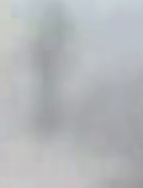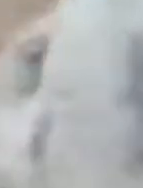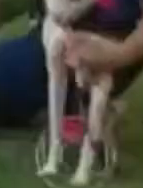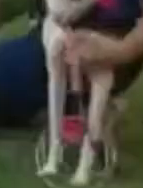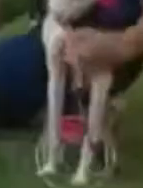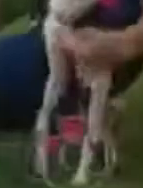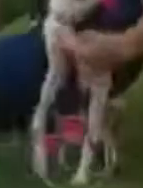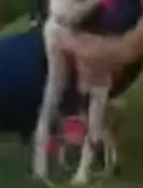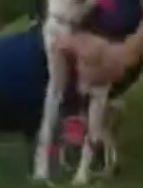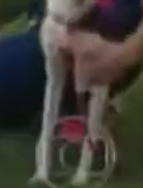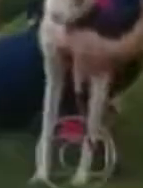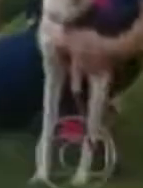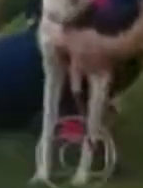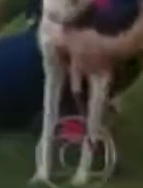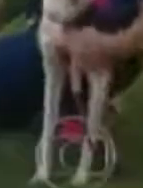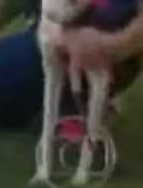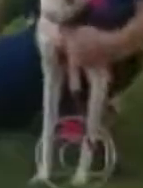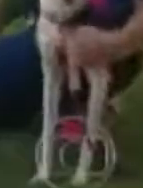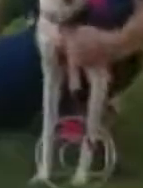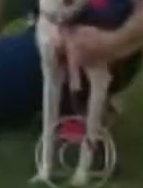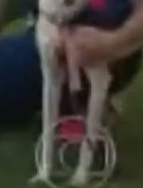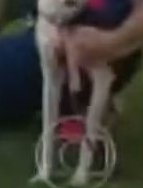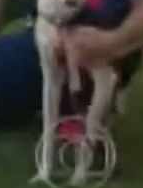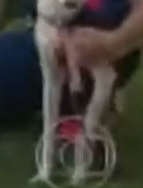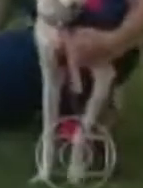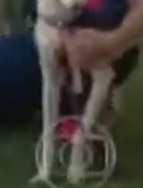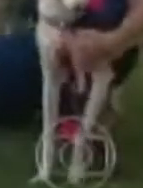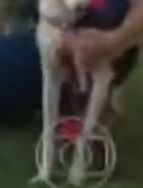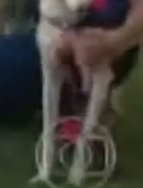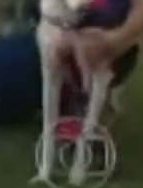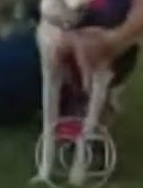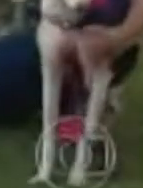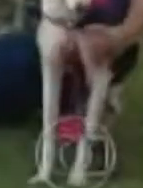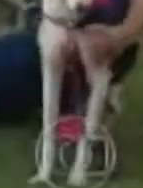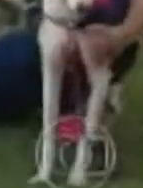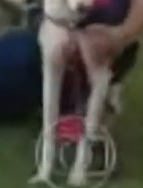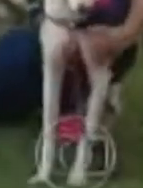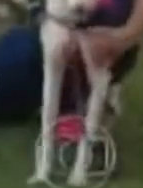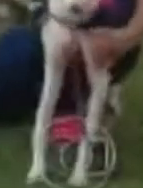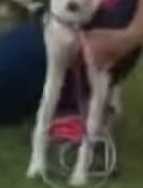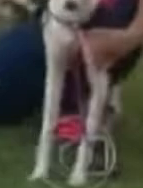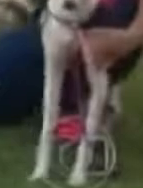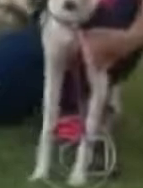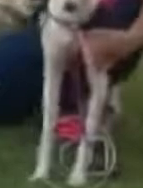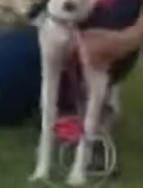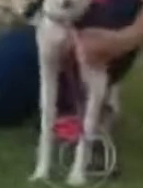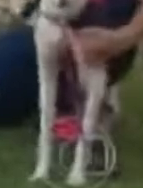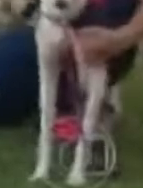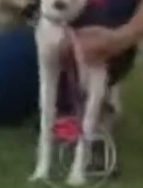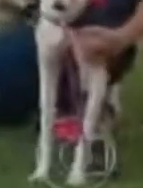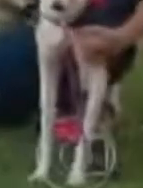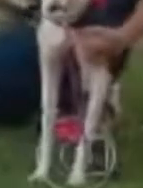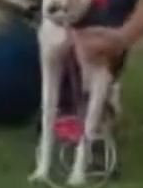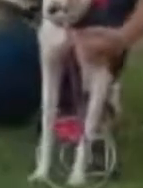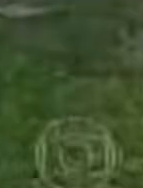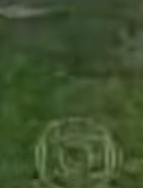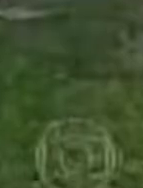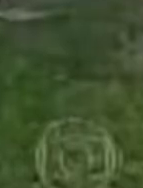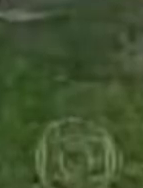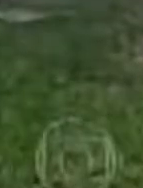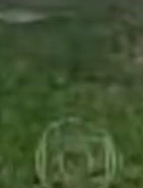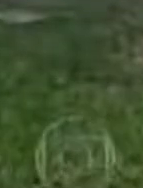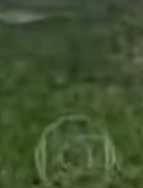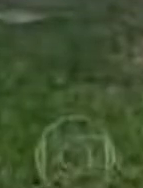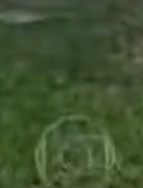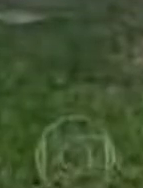A gente começou a notar que isso começou a ter uma demanda absurda com relação a resgate de galgos. E a gente percebeu que isso